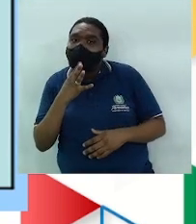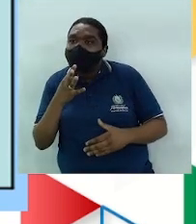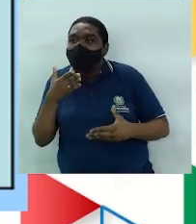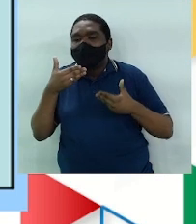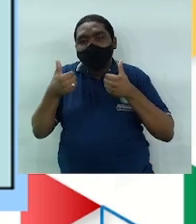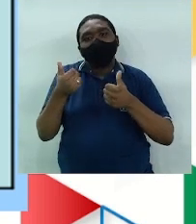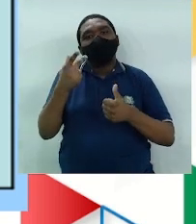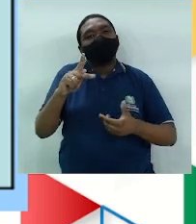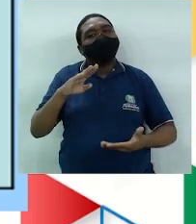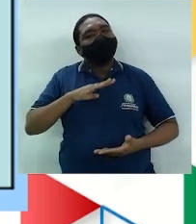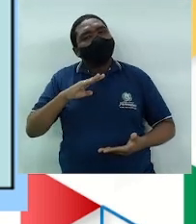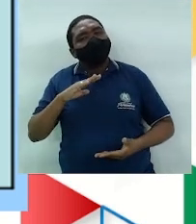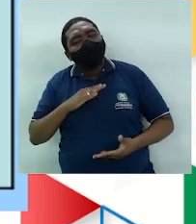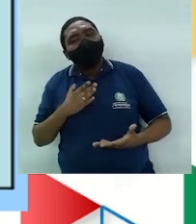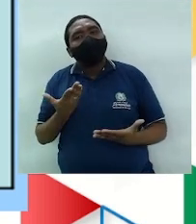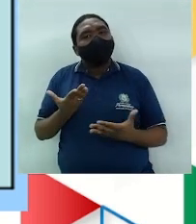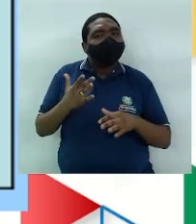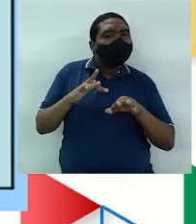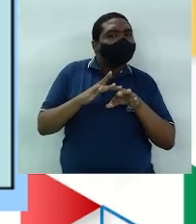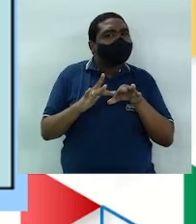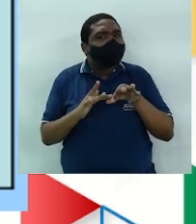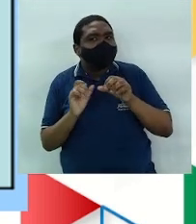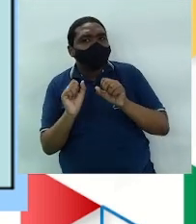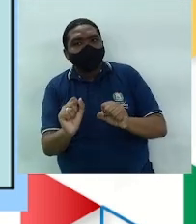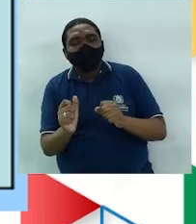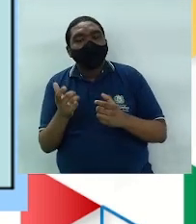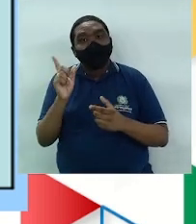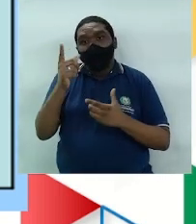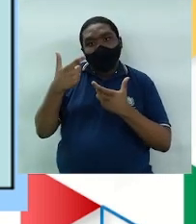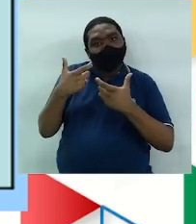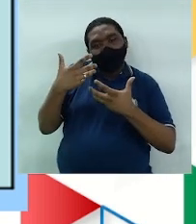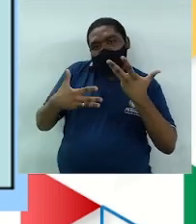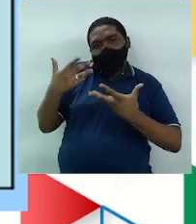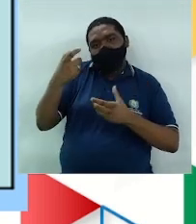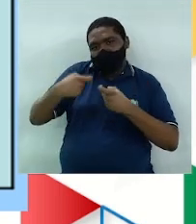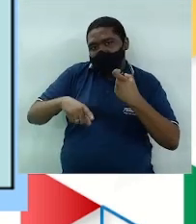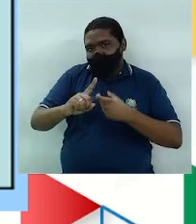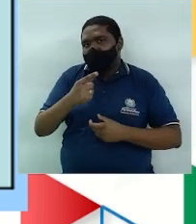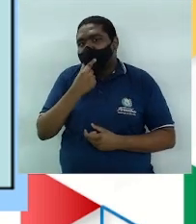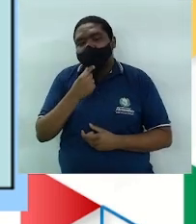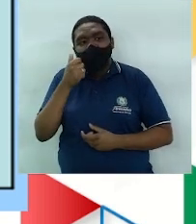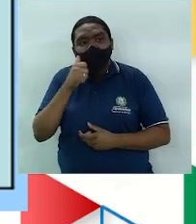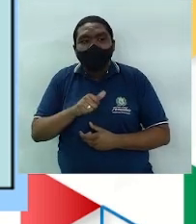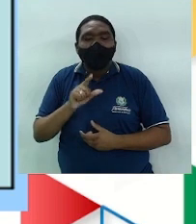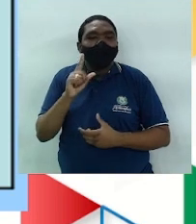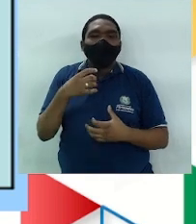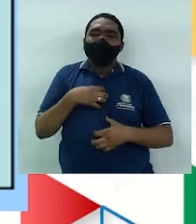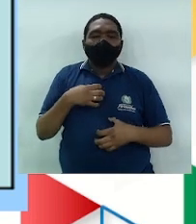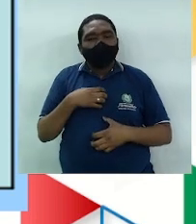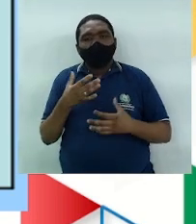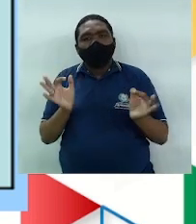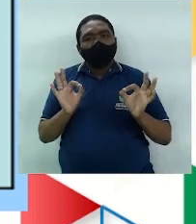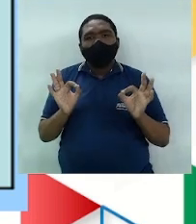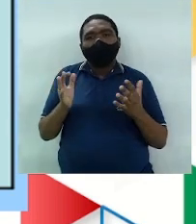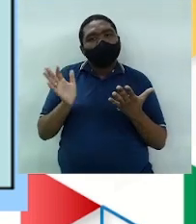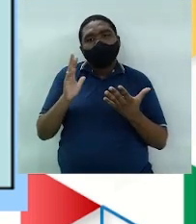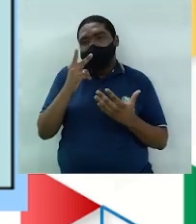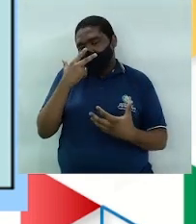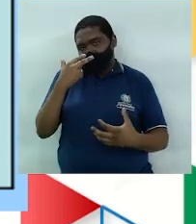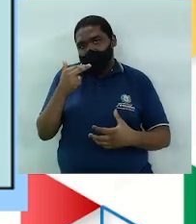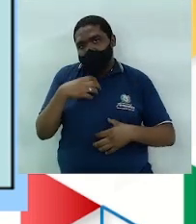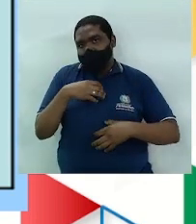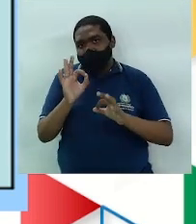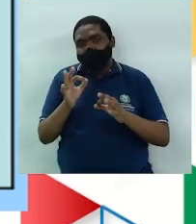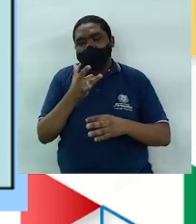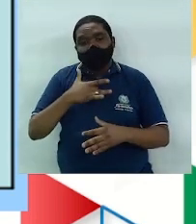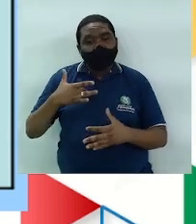seu corpo. Não atrapalha na relação sexual, pois em geral, homens e mulheres não sentem a sua presença. Não